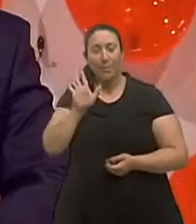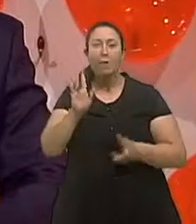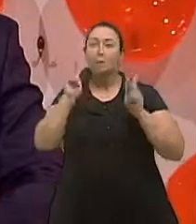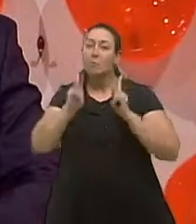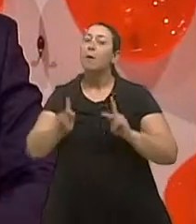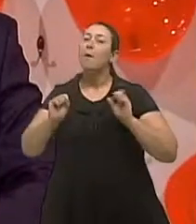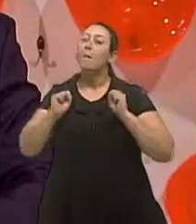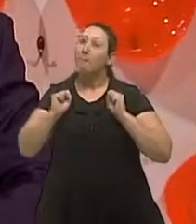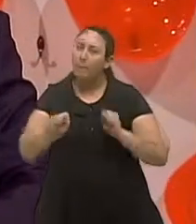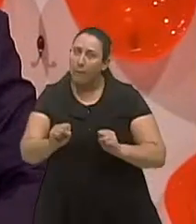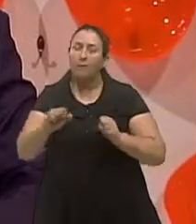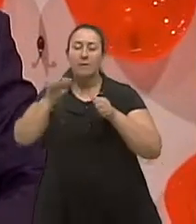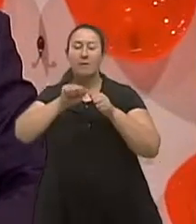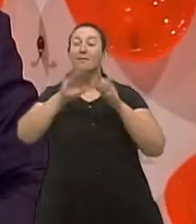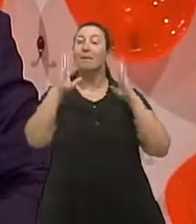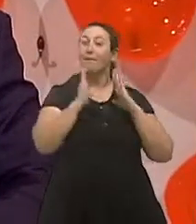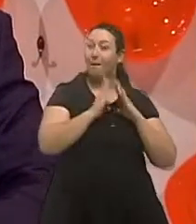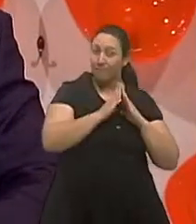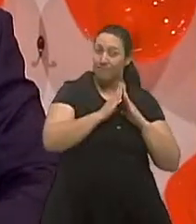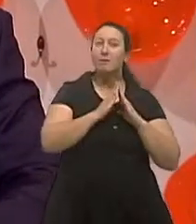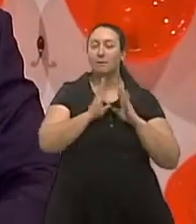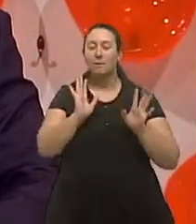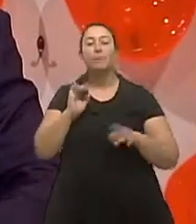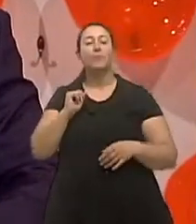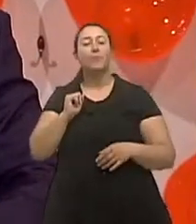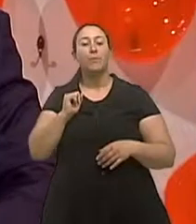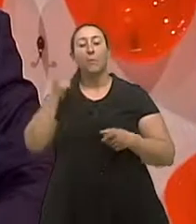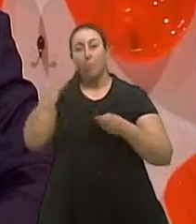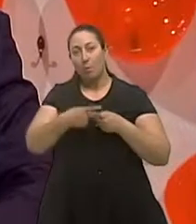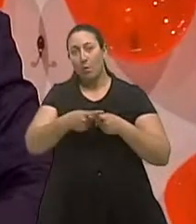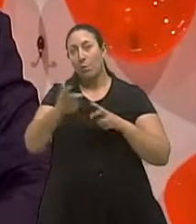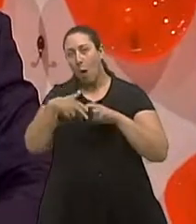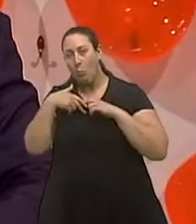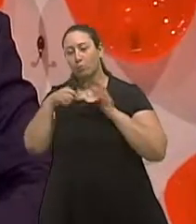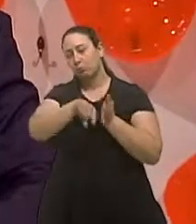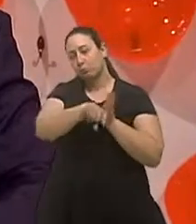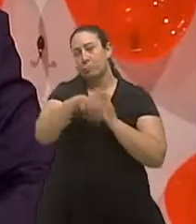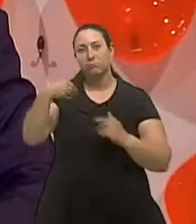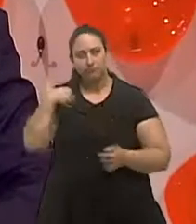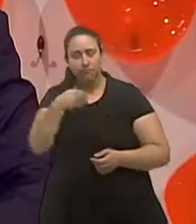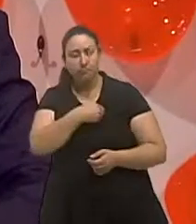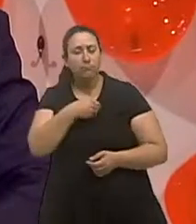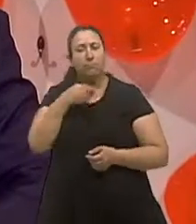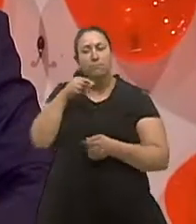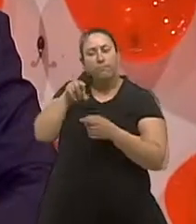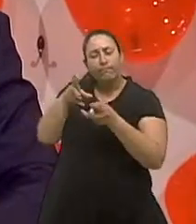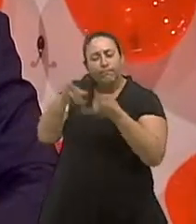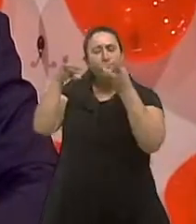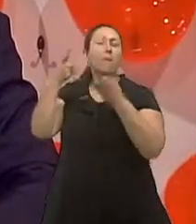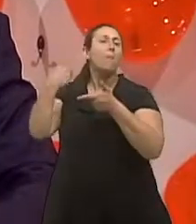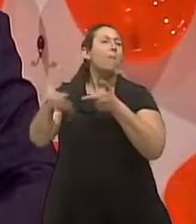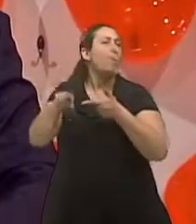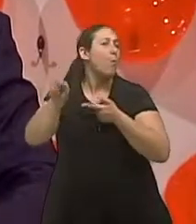pode ir fazendo em casa mas é fundamental ter o diagnóstico médico porque através do diagnóstico médico a gente vai saber a gravidade do problema nós